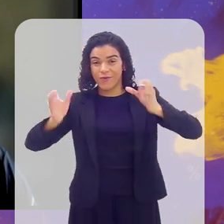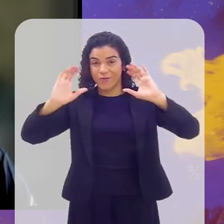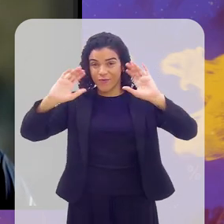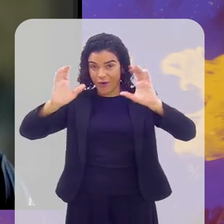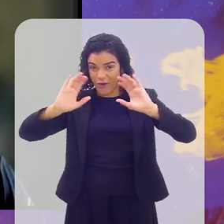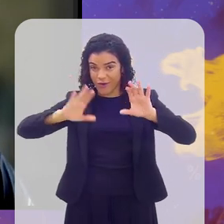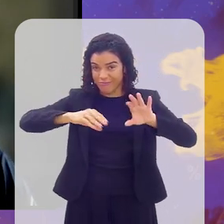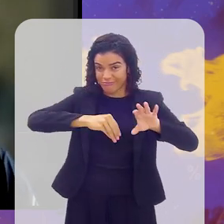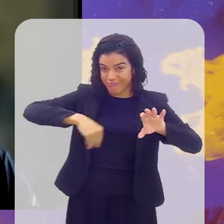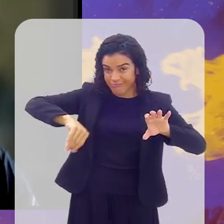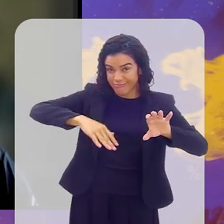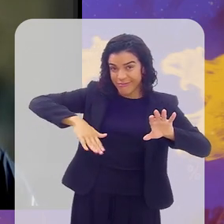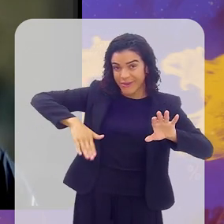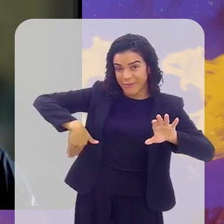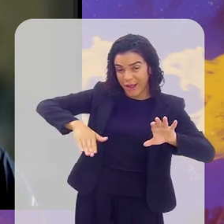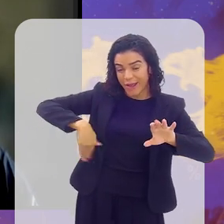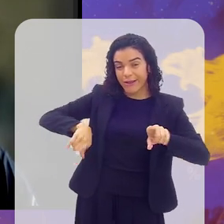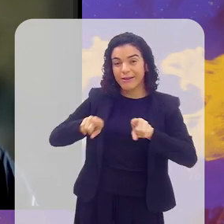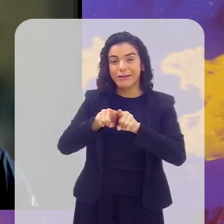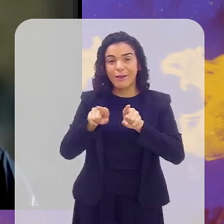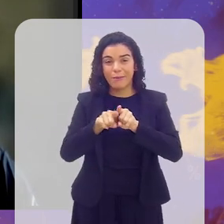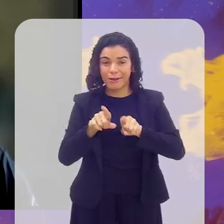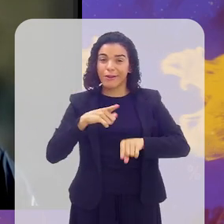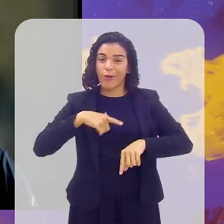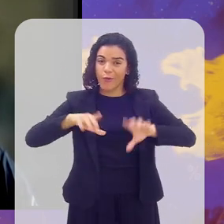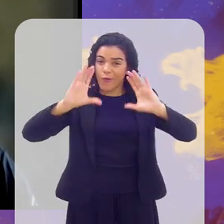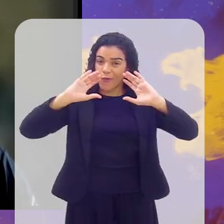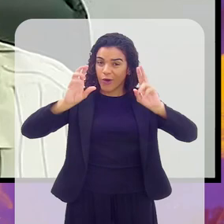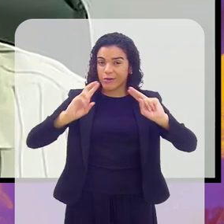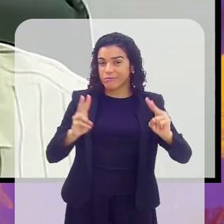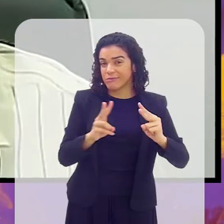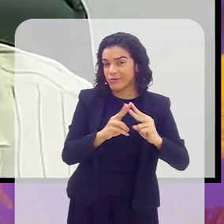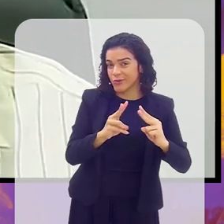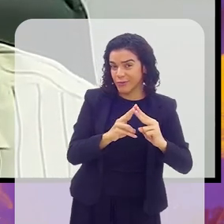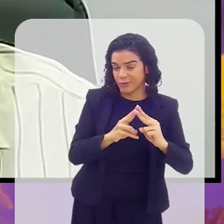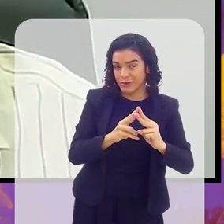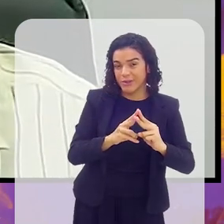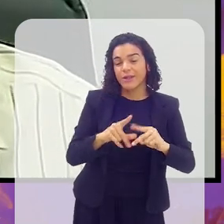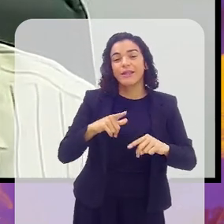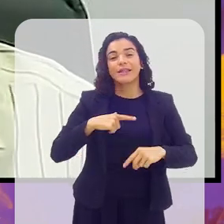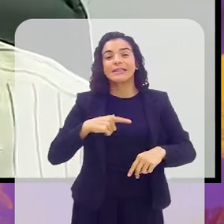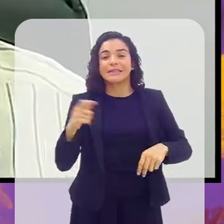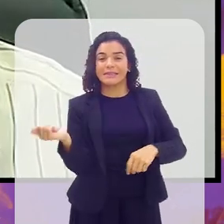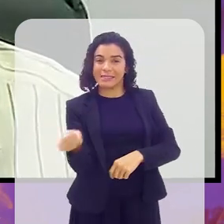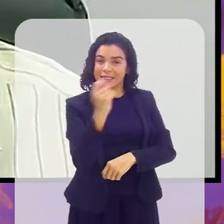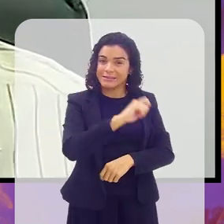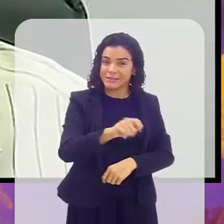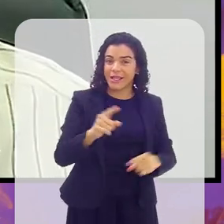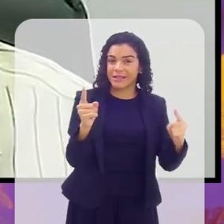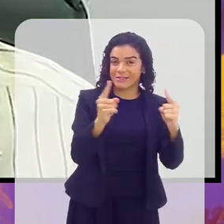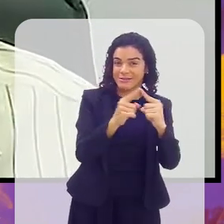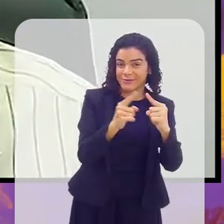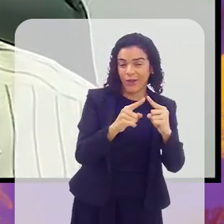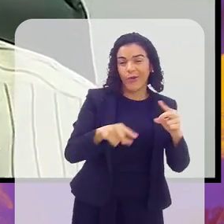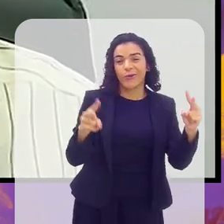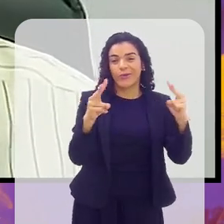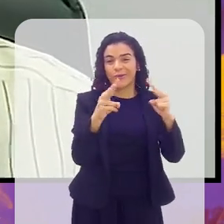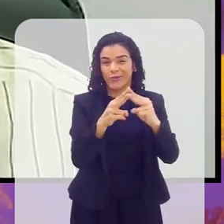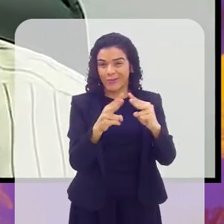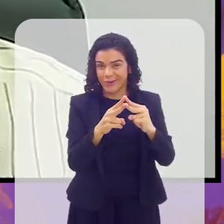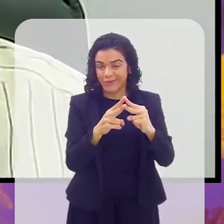de praia também tem o vôlei individual e o vôlei em dupla. E o tênis também tem o individual e o em dupla. Então, você veja que ele é uma